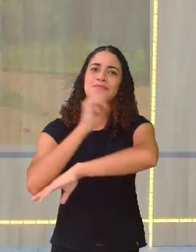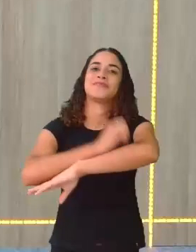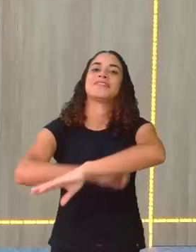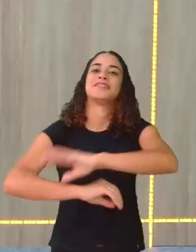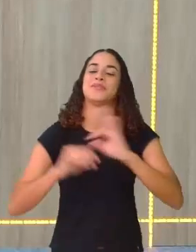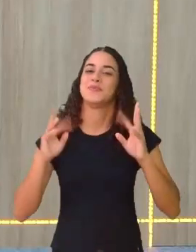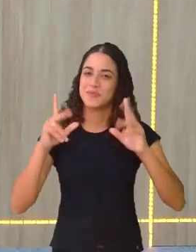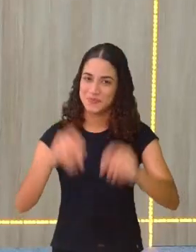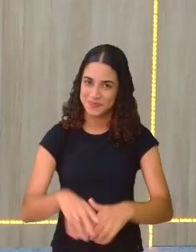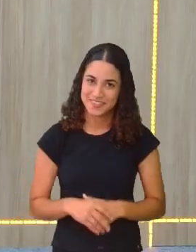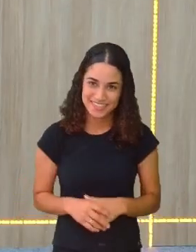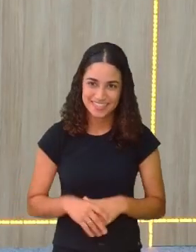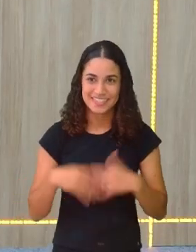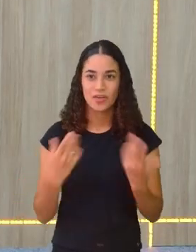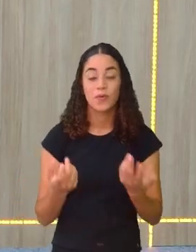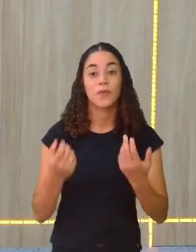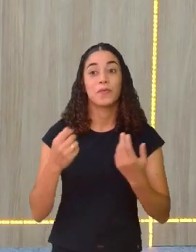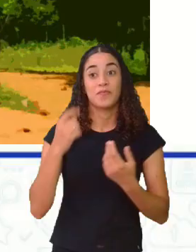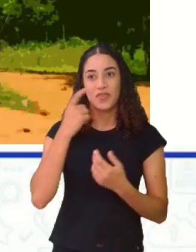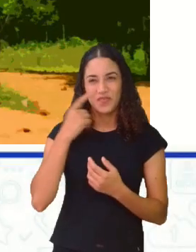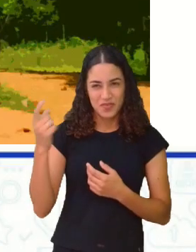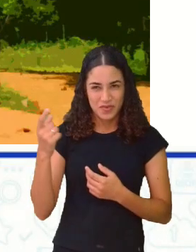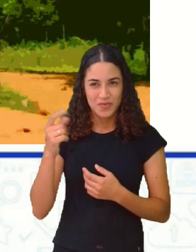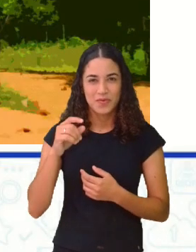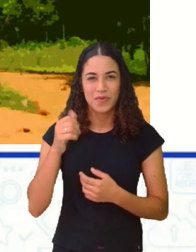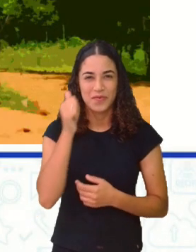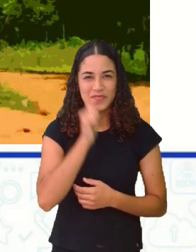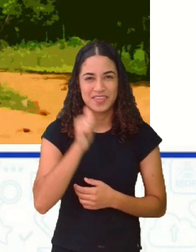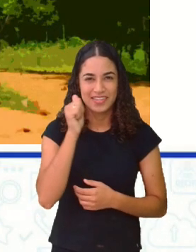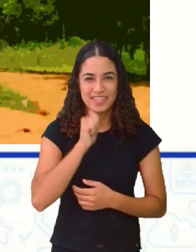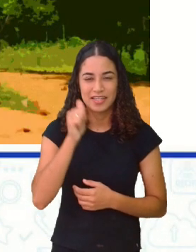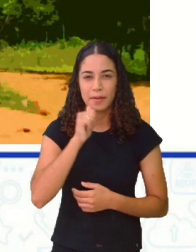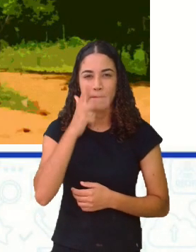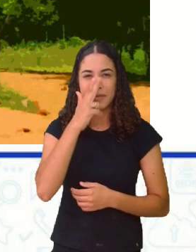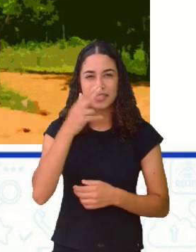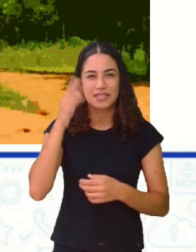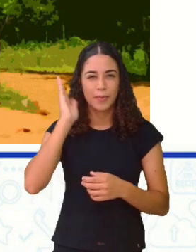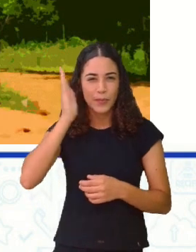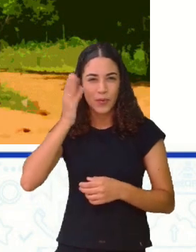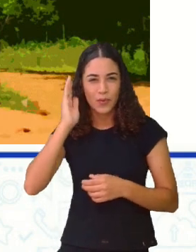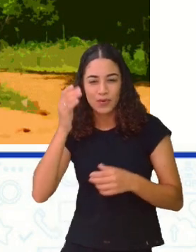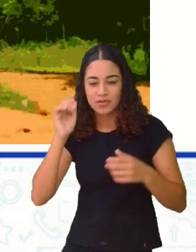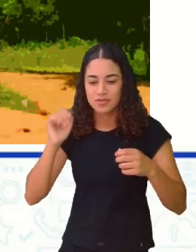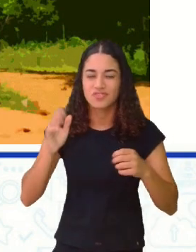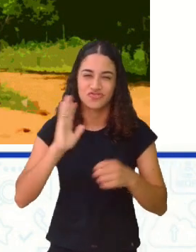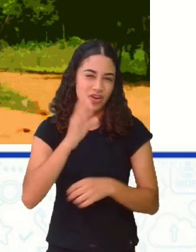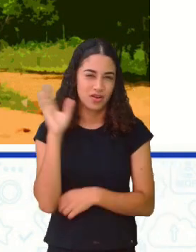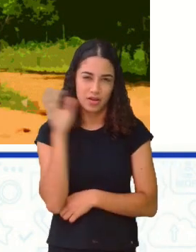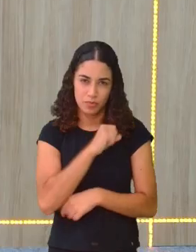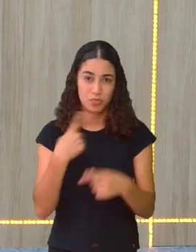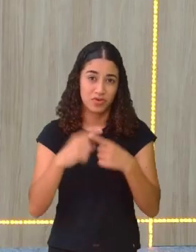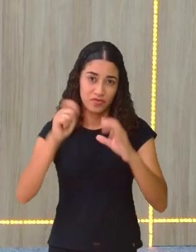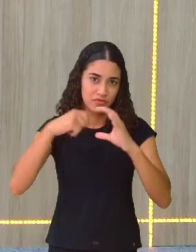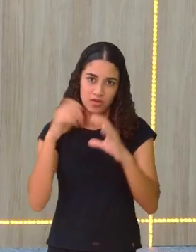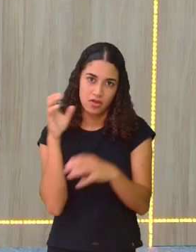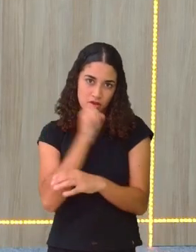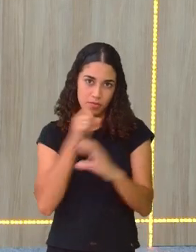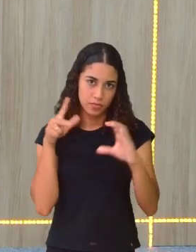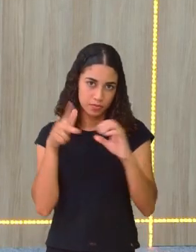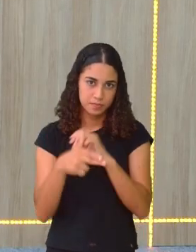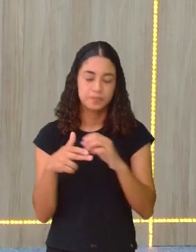Capitão Marinho é o único personagem montado, vocês viram ali a menina vestida com a burrinha, né? Passou rapidinho, porque é um vídeo curtinho.